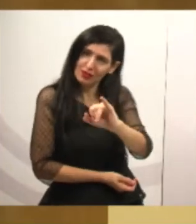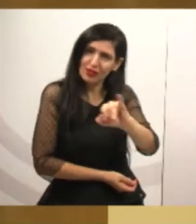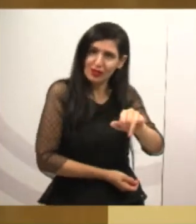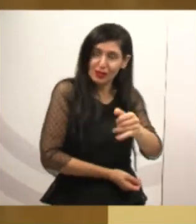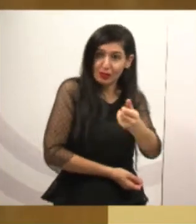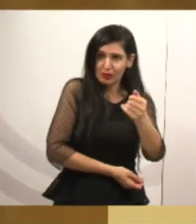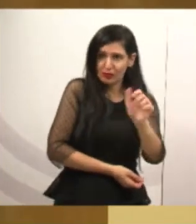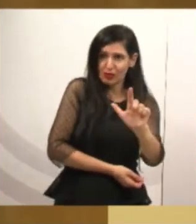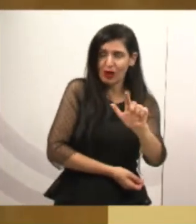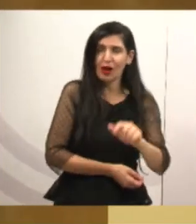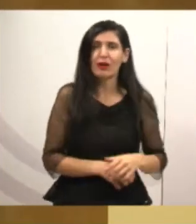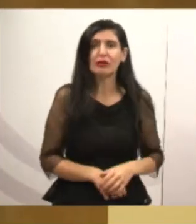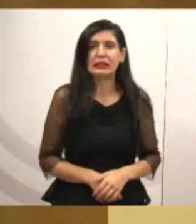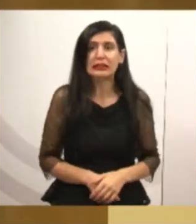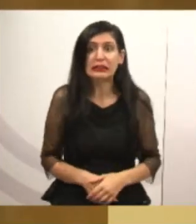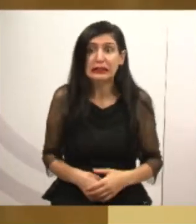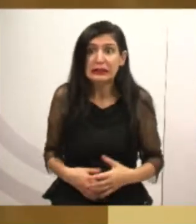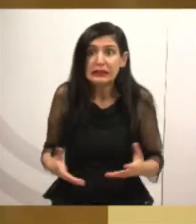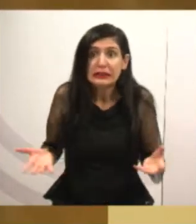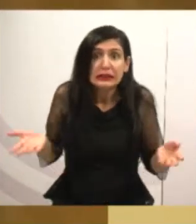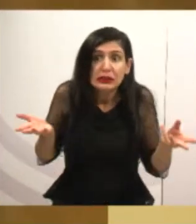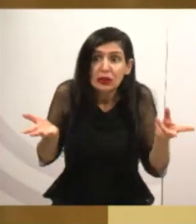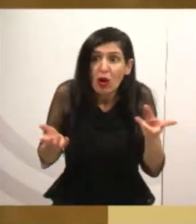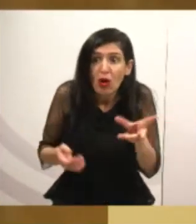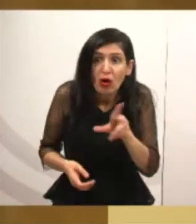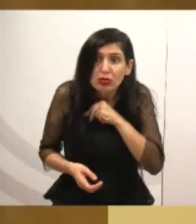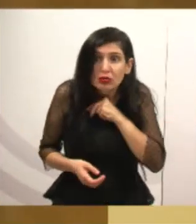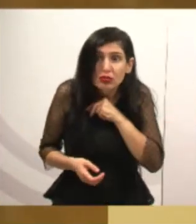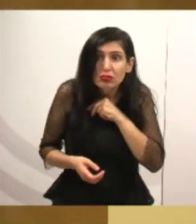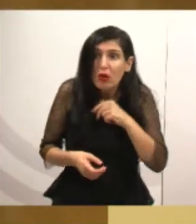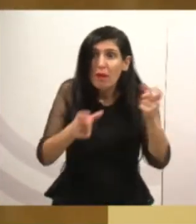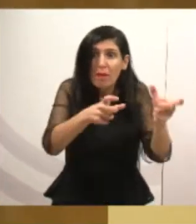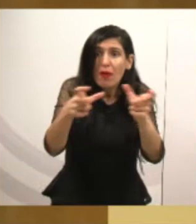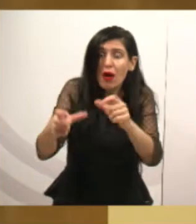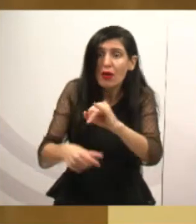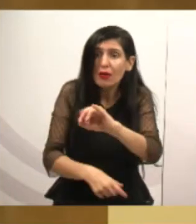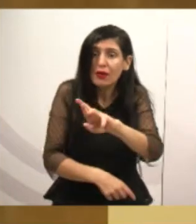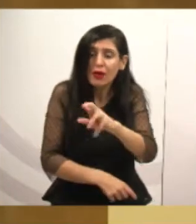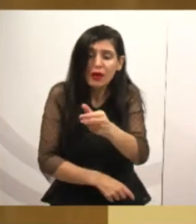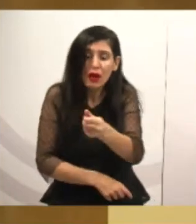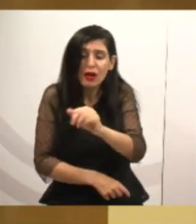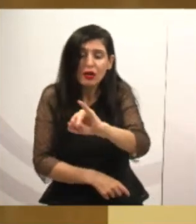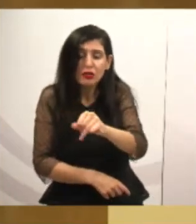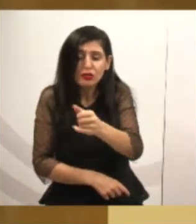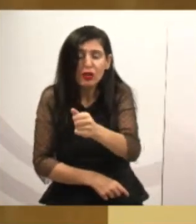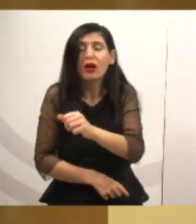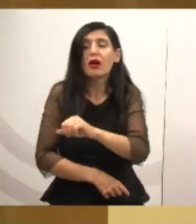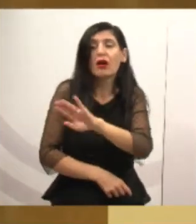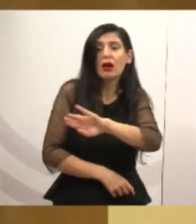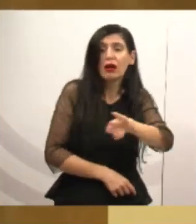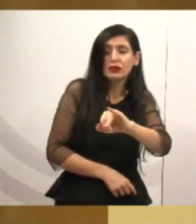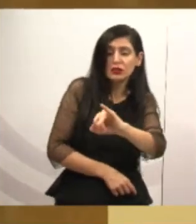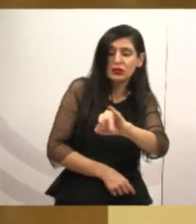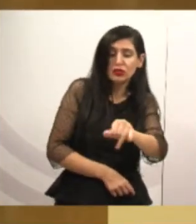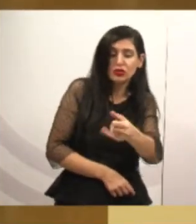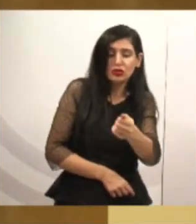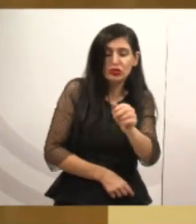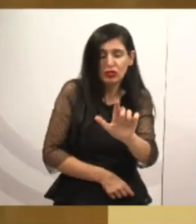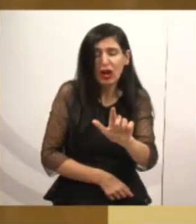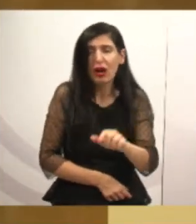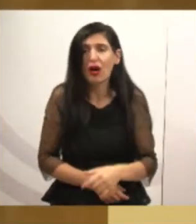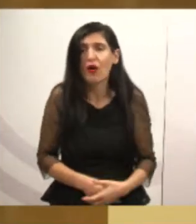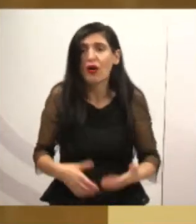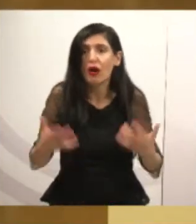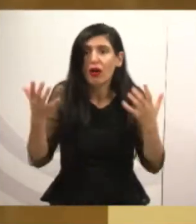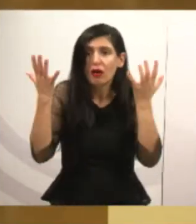se encontra ali o bairro Veraneijal, Irajá, enfim, em alguns outros bairros. Eu sempre cobro nessa tribuna aqui,